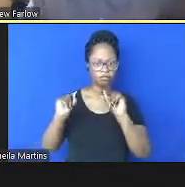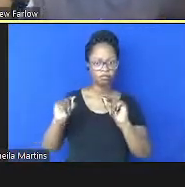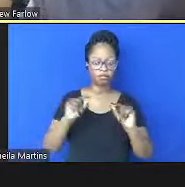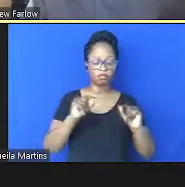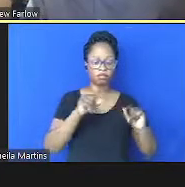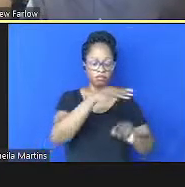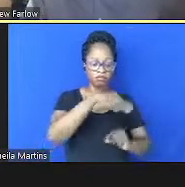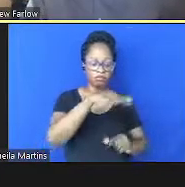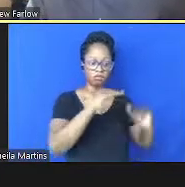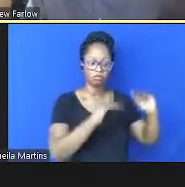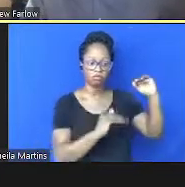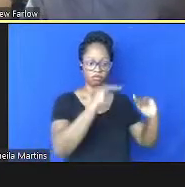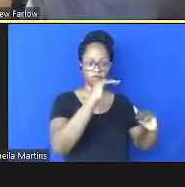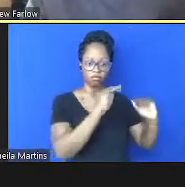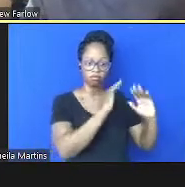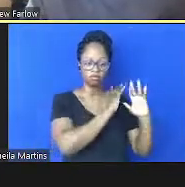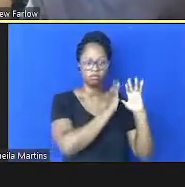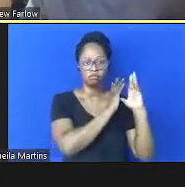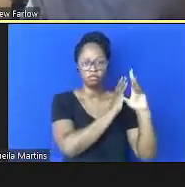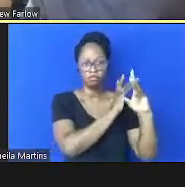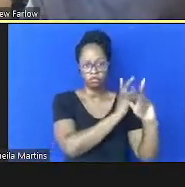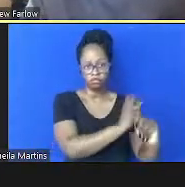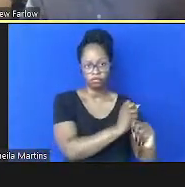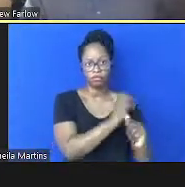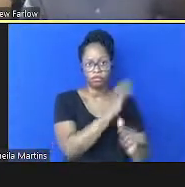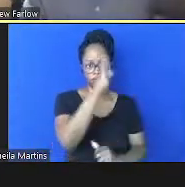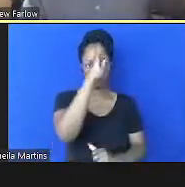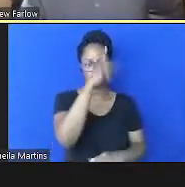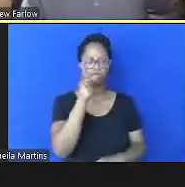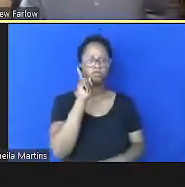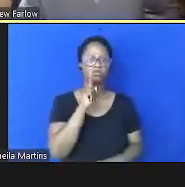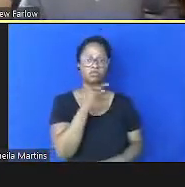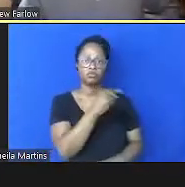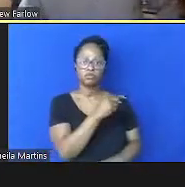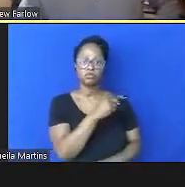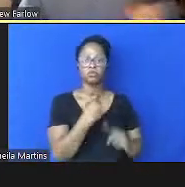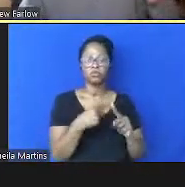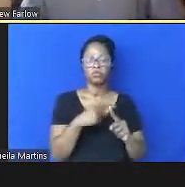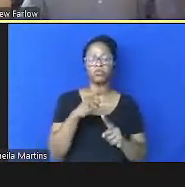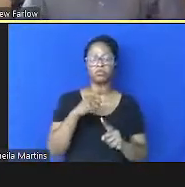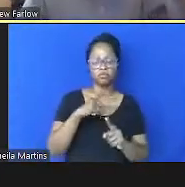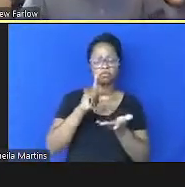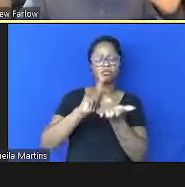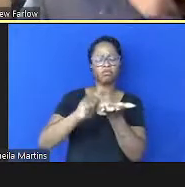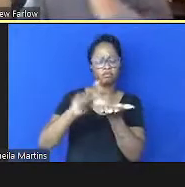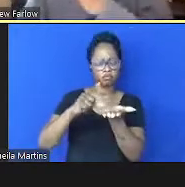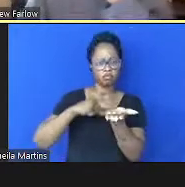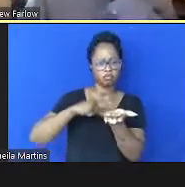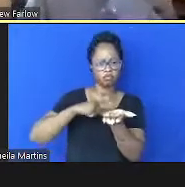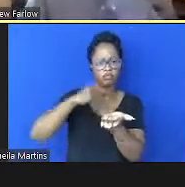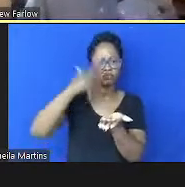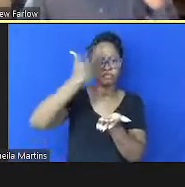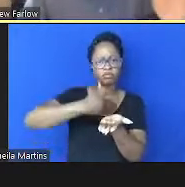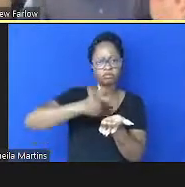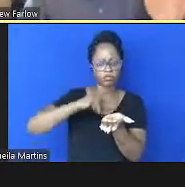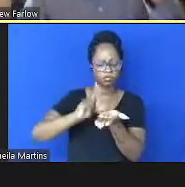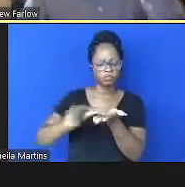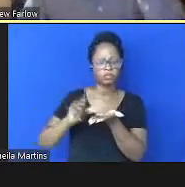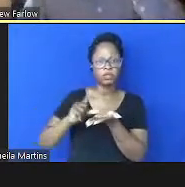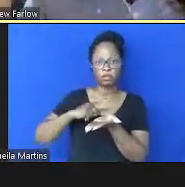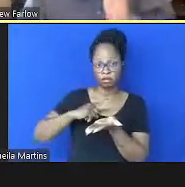desigualdade históricos principalmente nos Estados Unidos houve um artigo aqui que